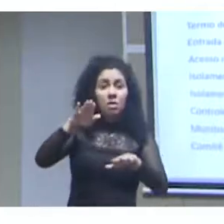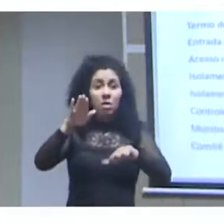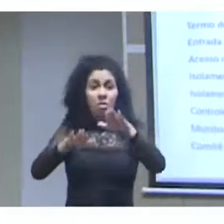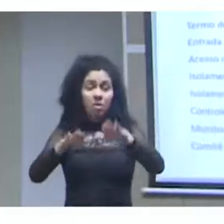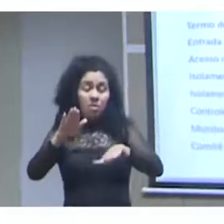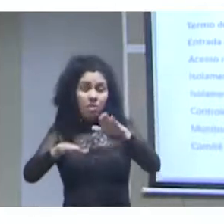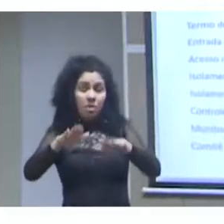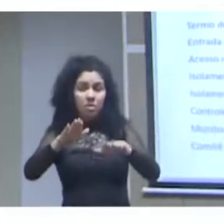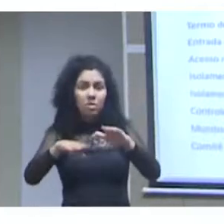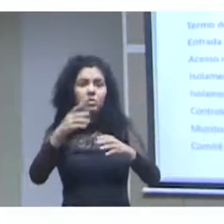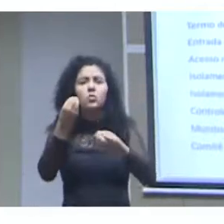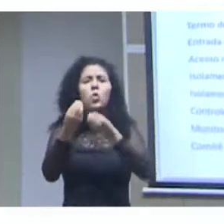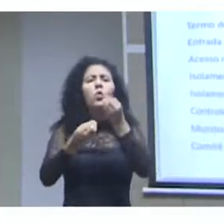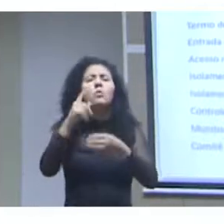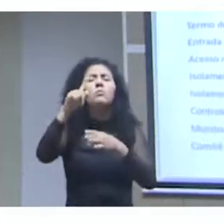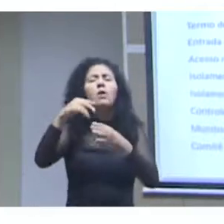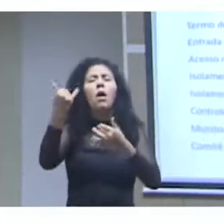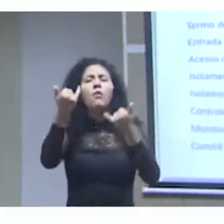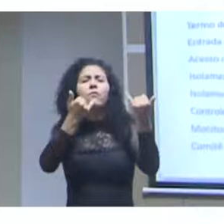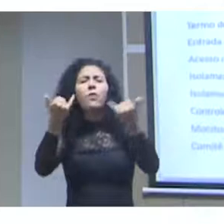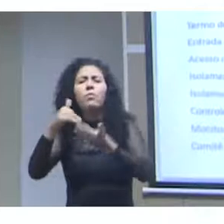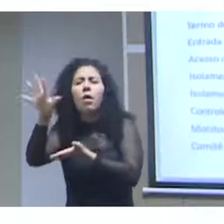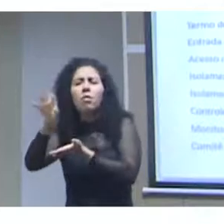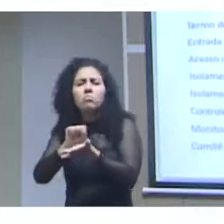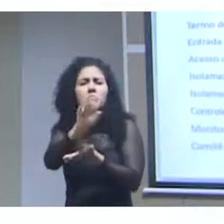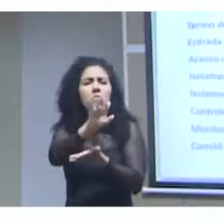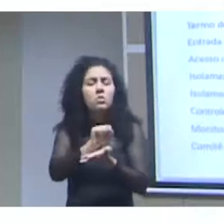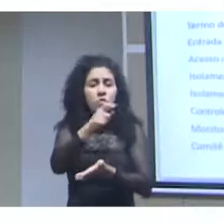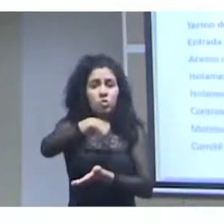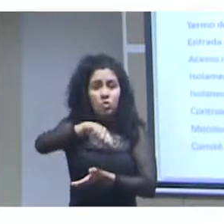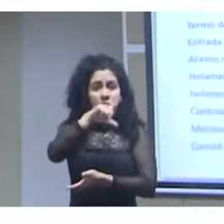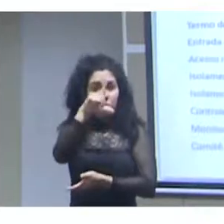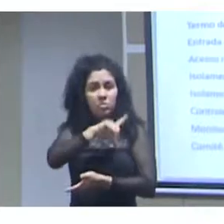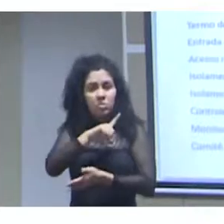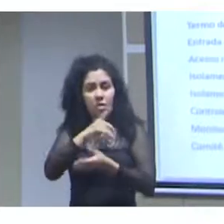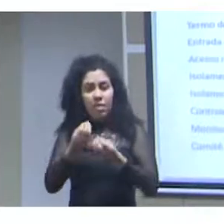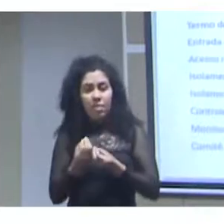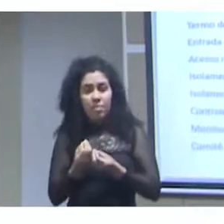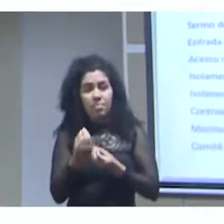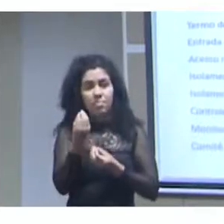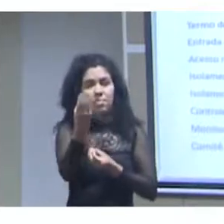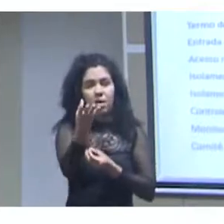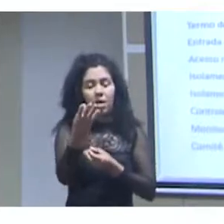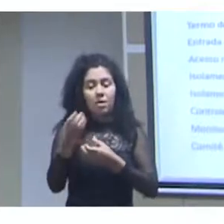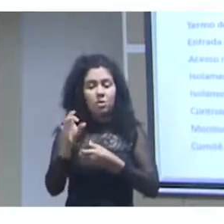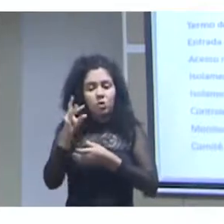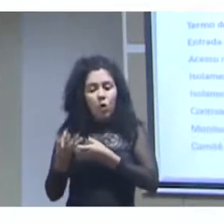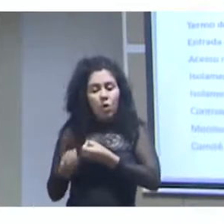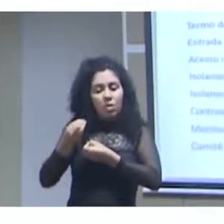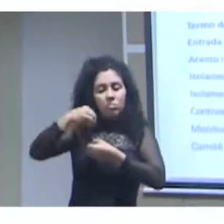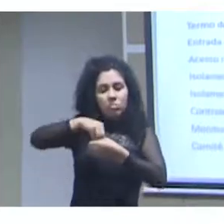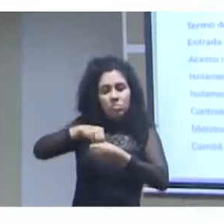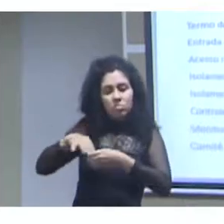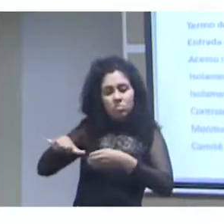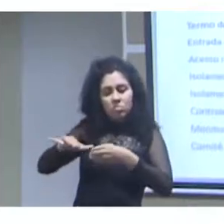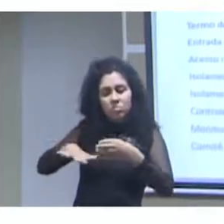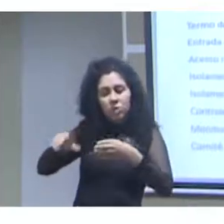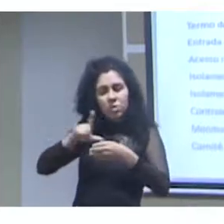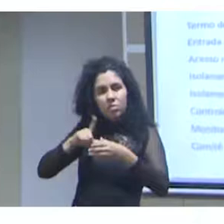da base de dados nós disponibilizamos esses dados internamente ou em